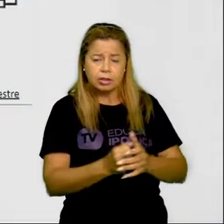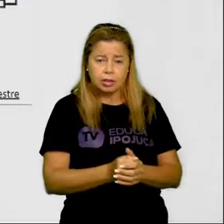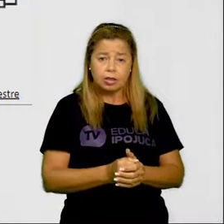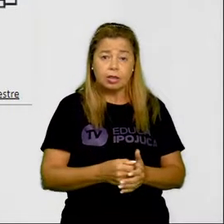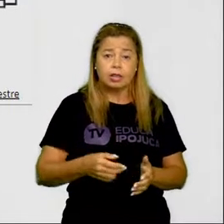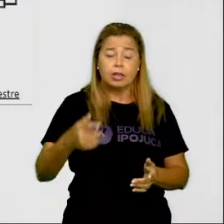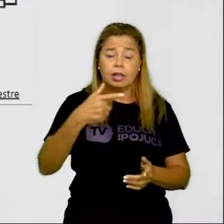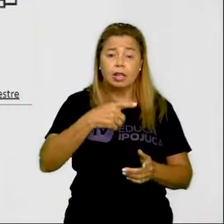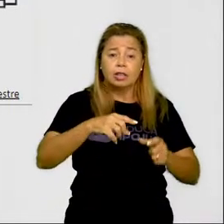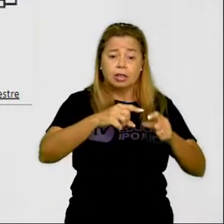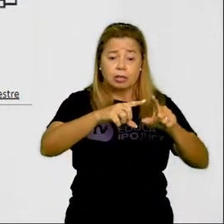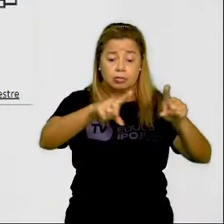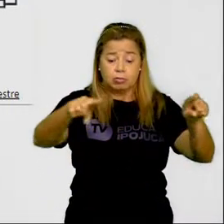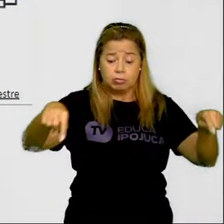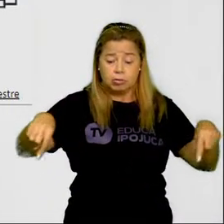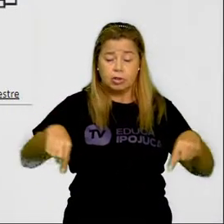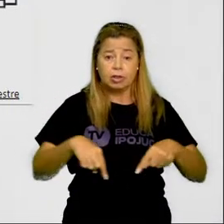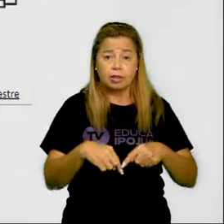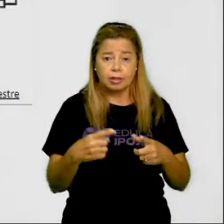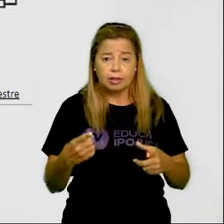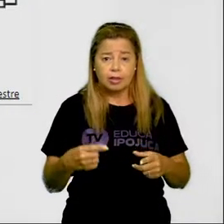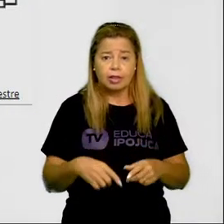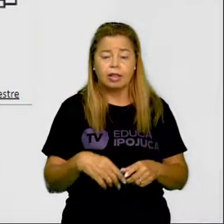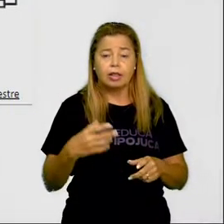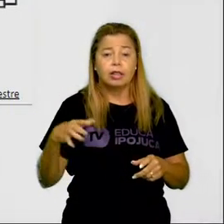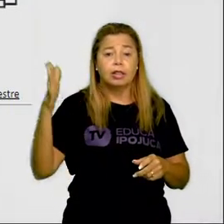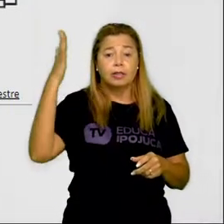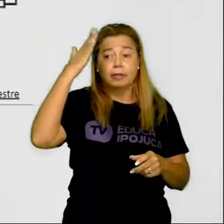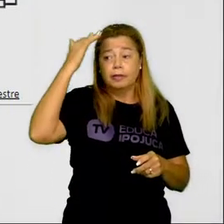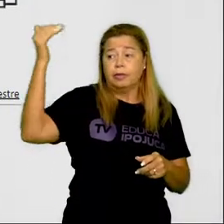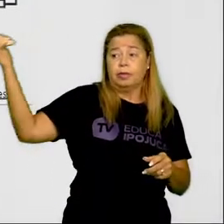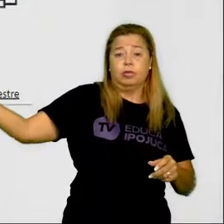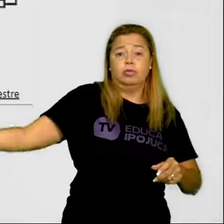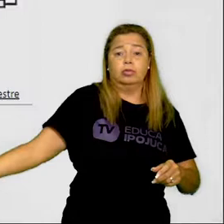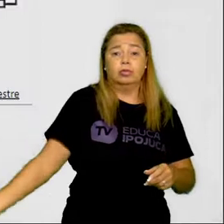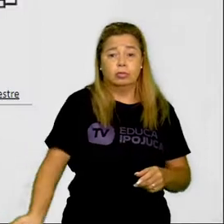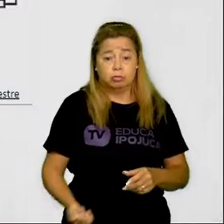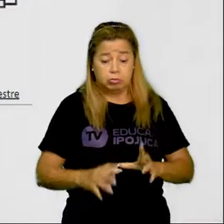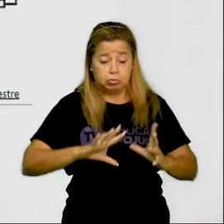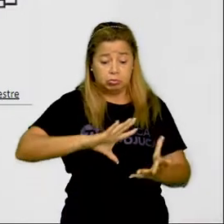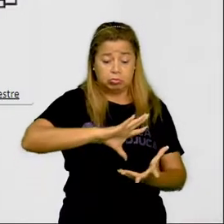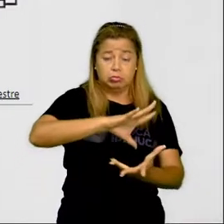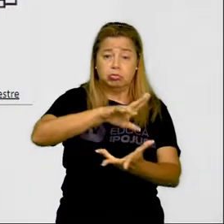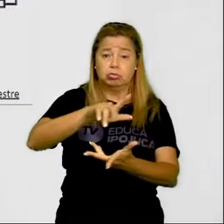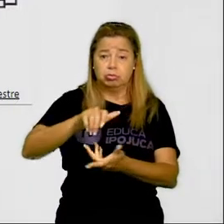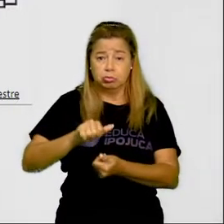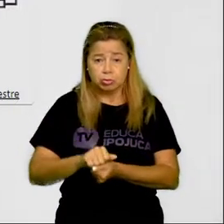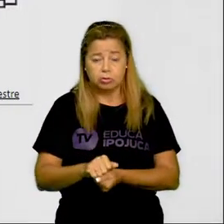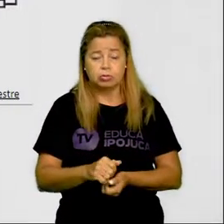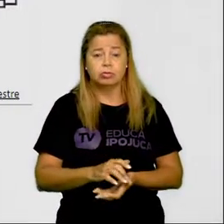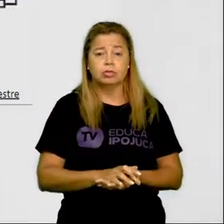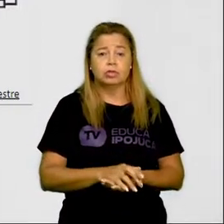famosos do mundo. Percebam que aqui, está vendo a pintura aqui?